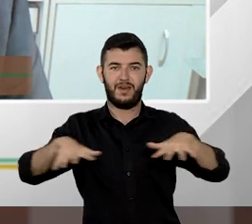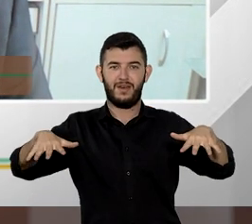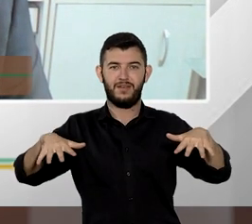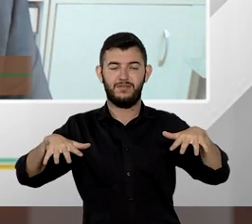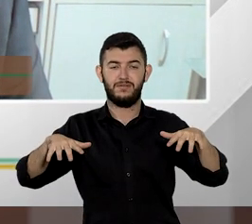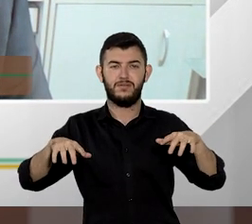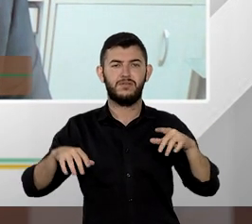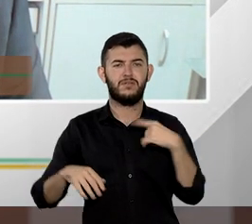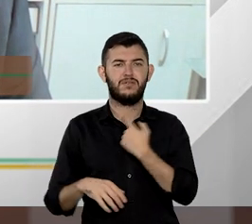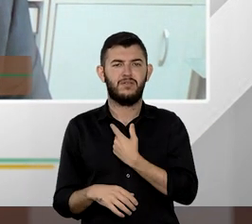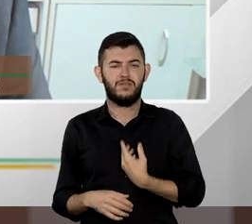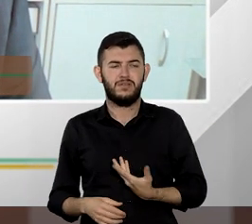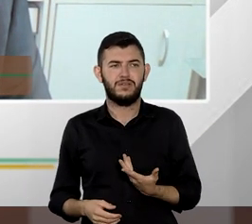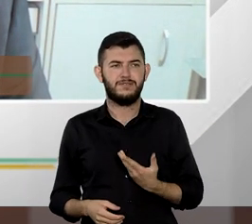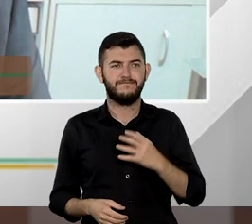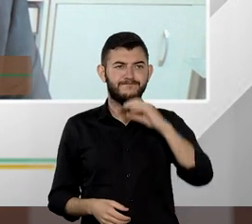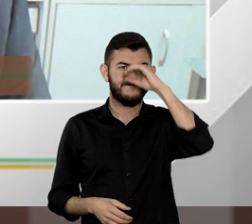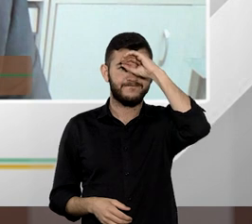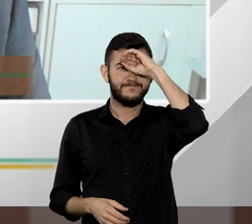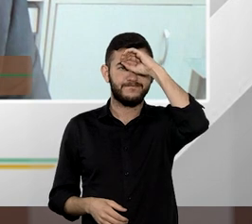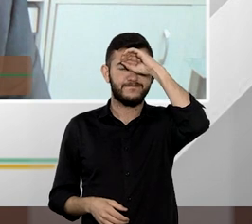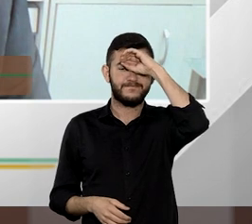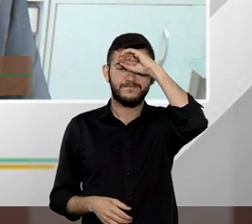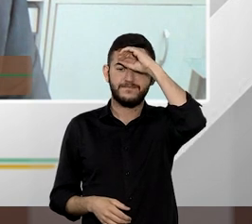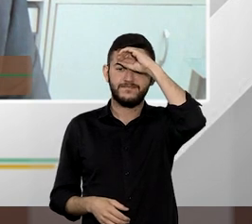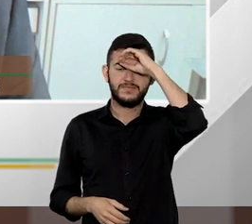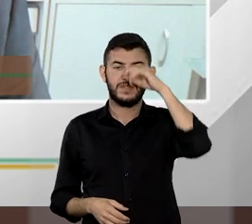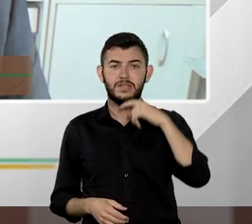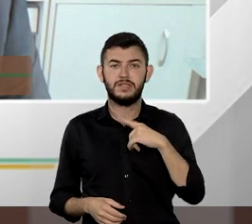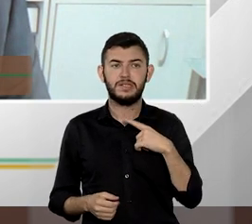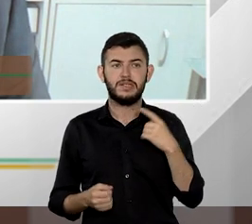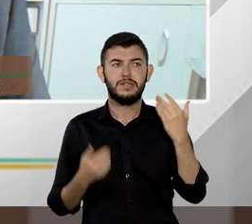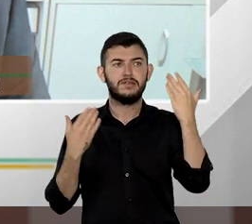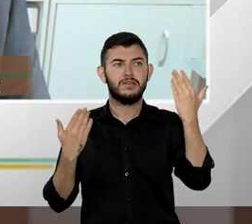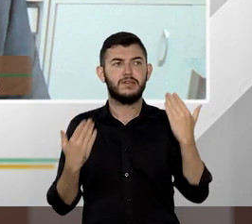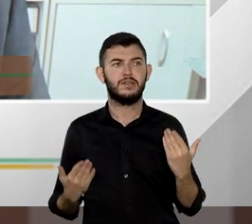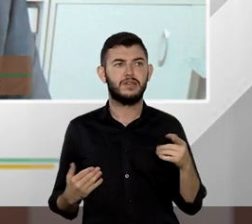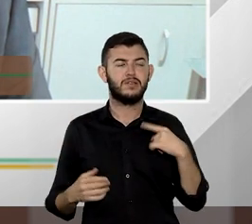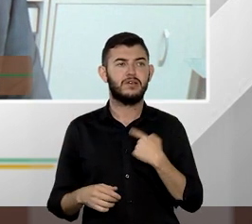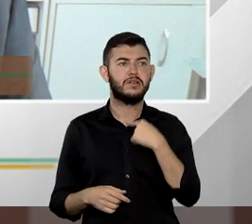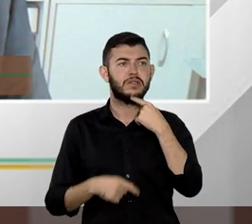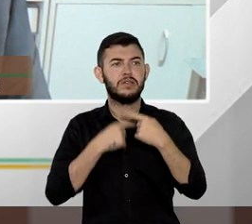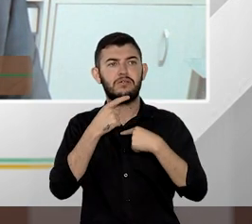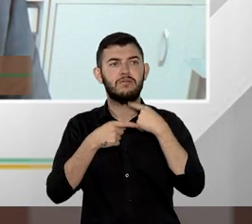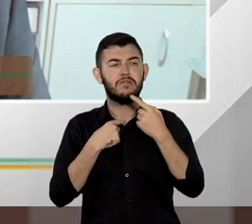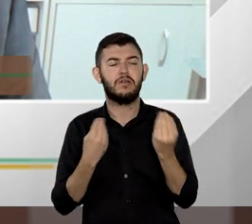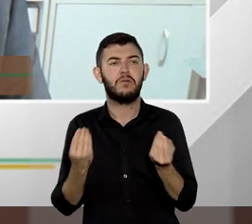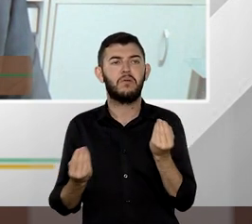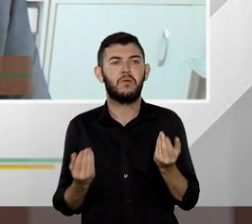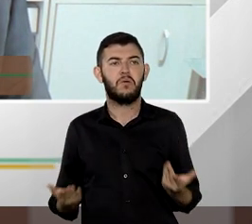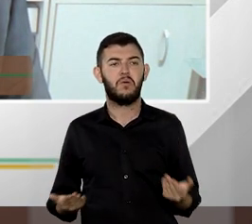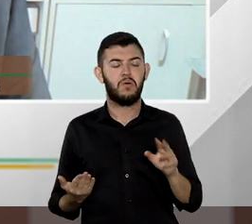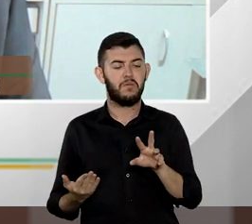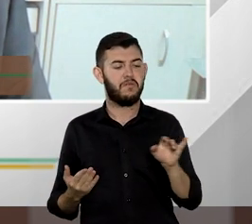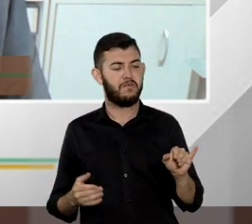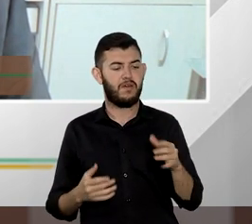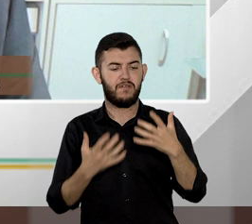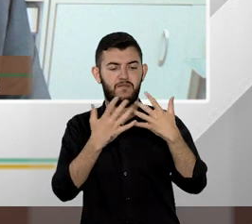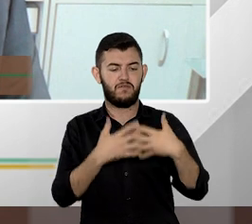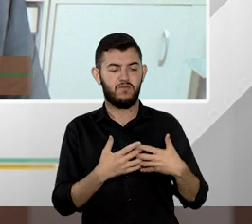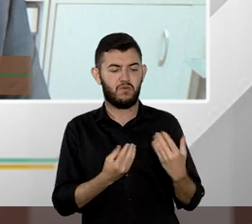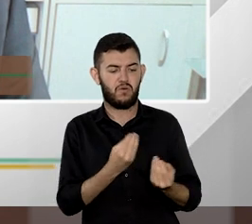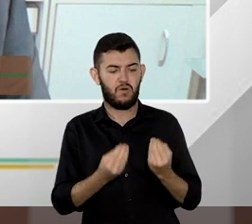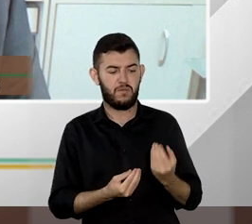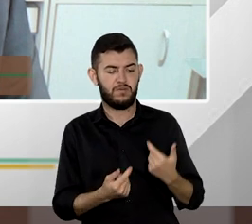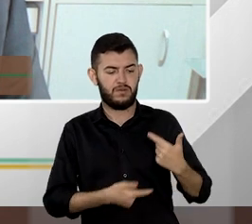a gente não sabia exatamente do que se tratava como ela iria funcionar na prática e portanto o filtro da